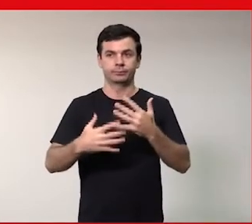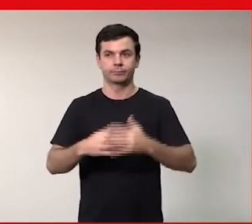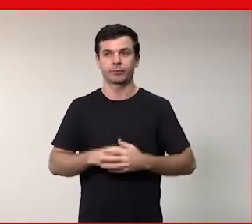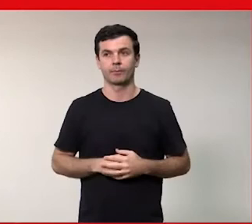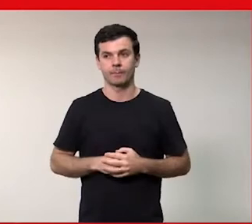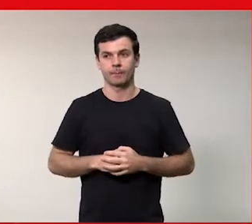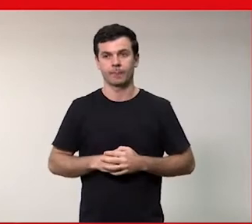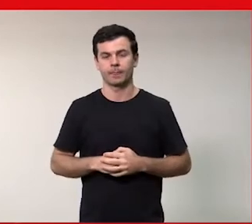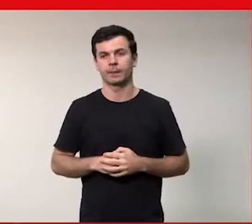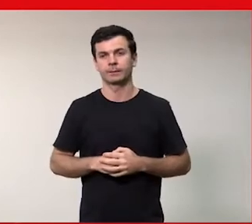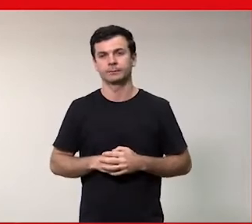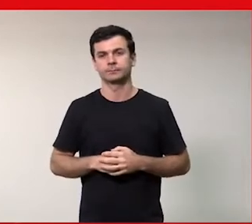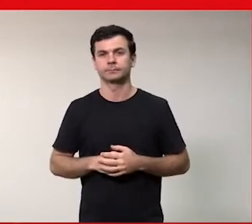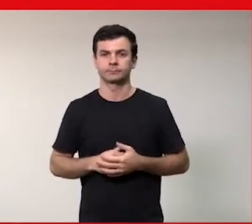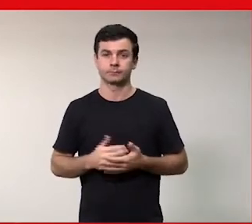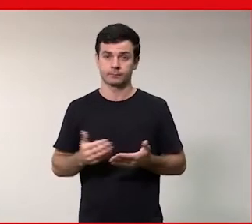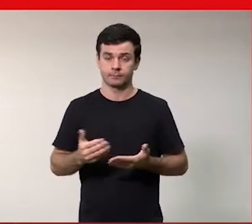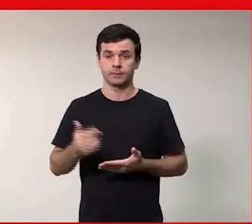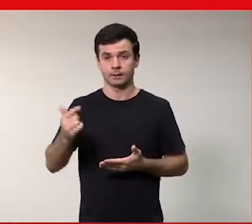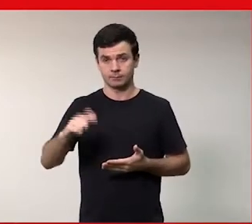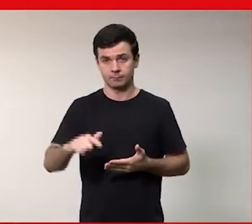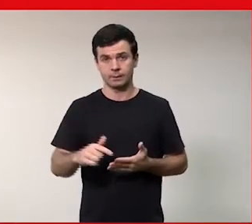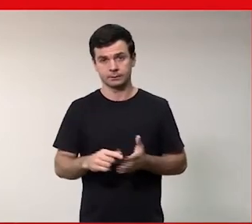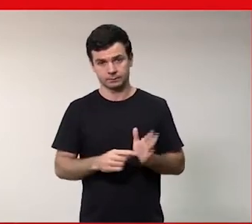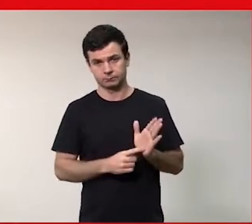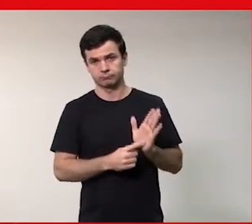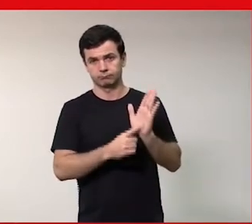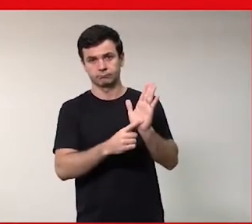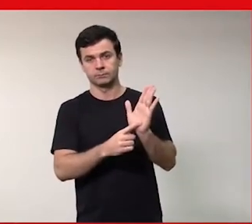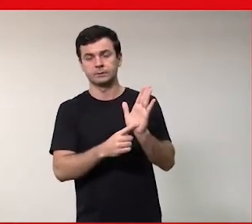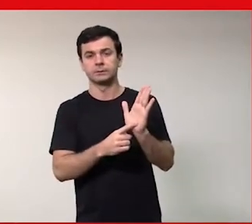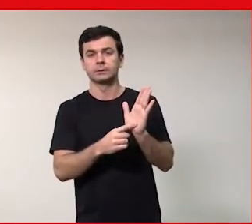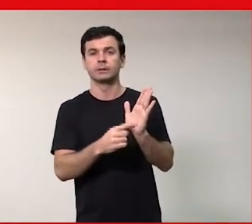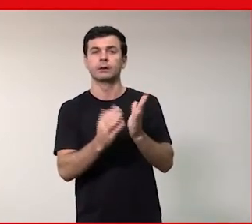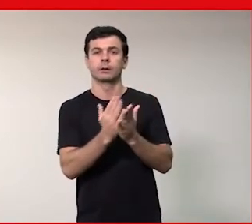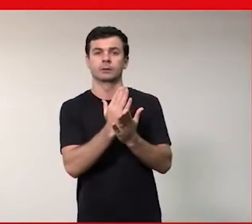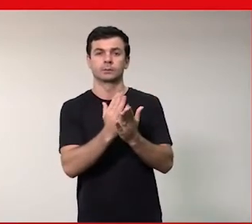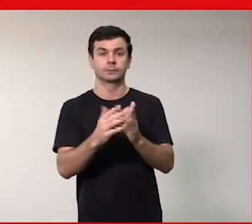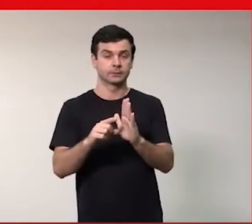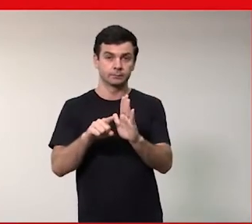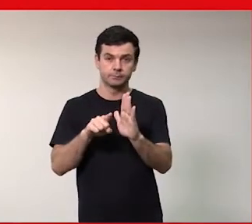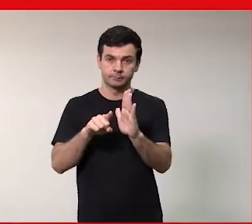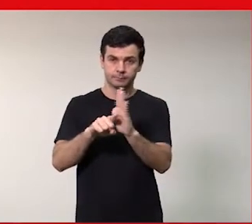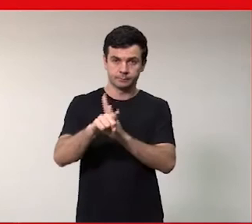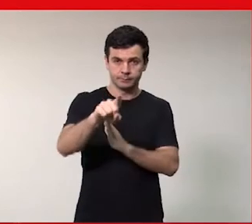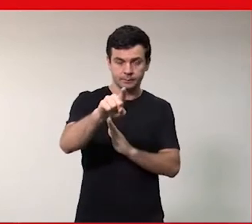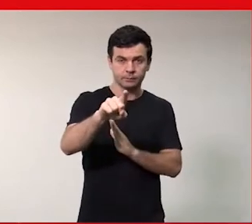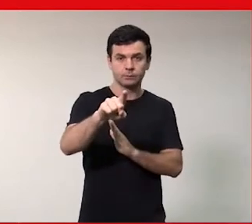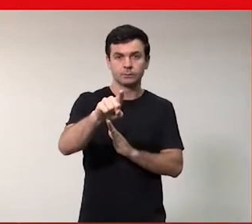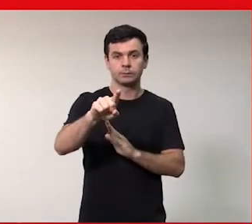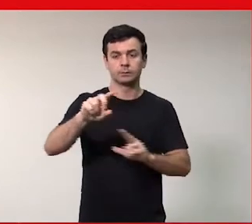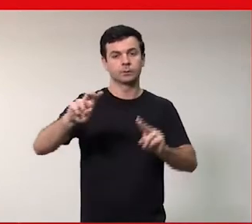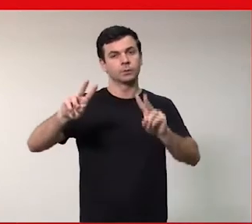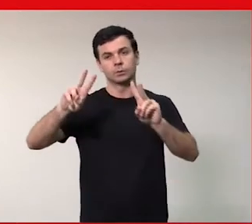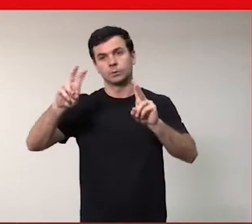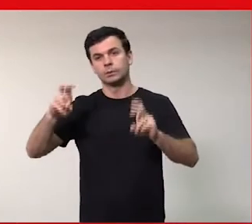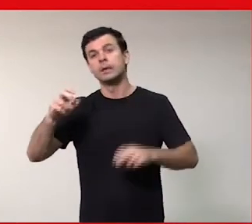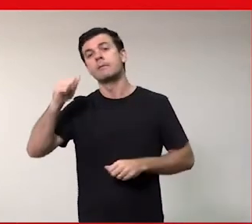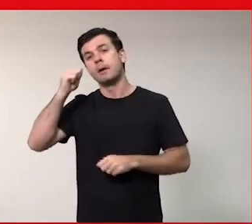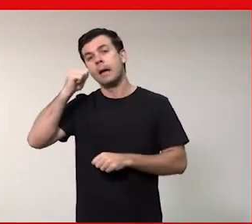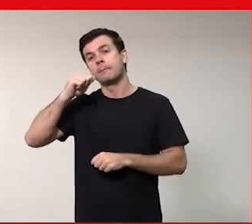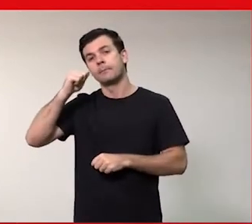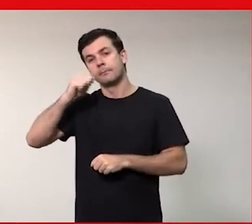gostaria de trazer ainda que foram algumas perguntas acerca do programa Meninas Digitais